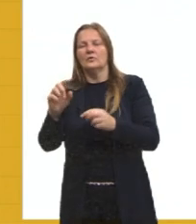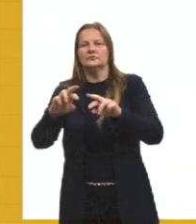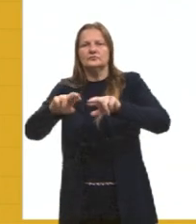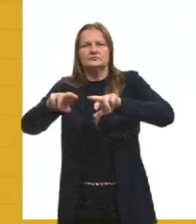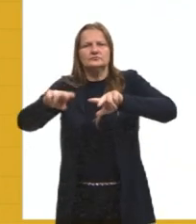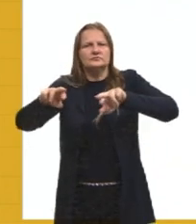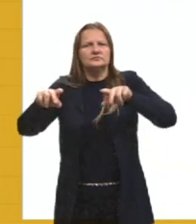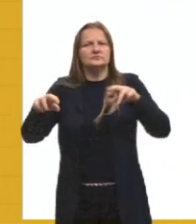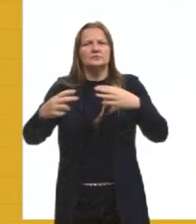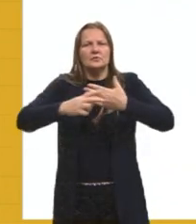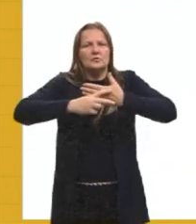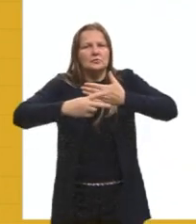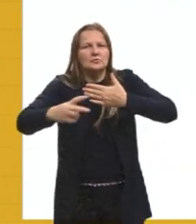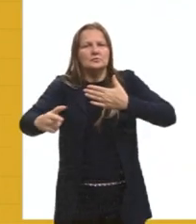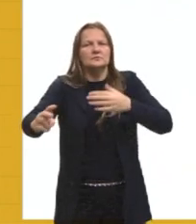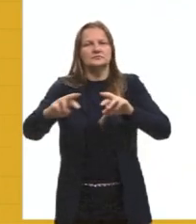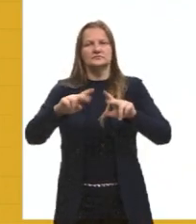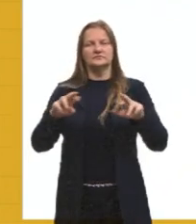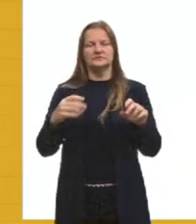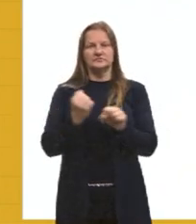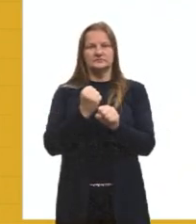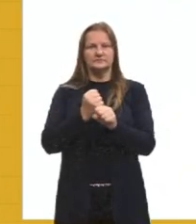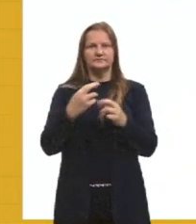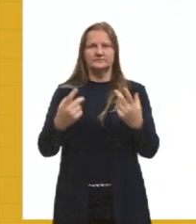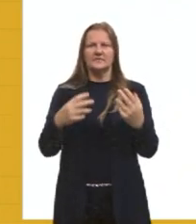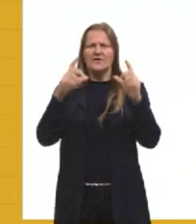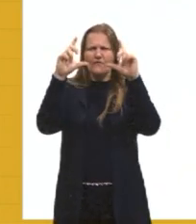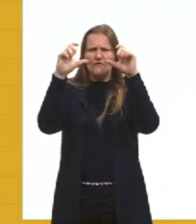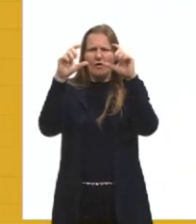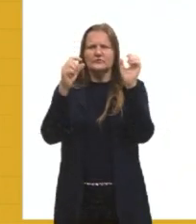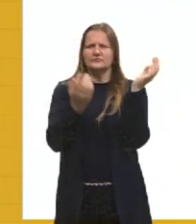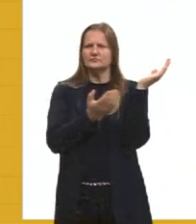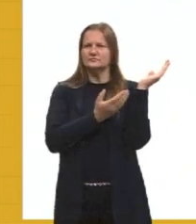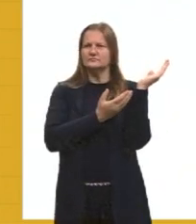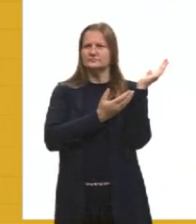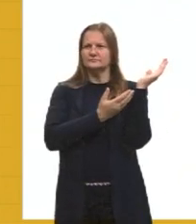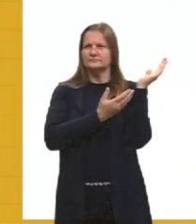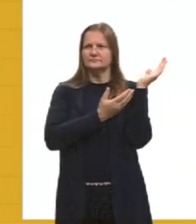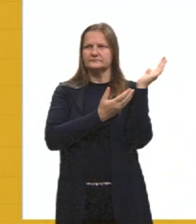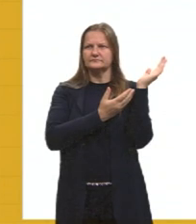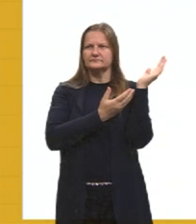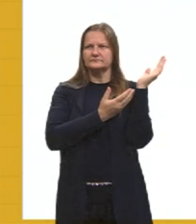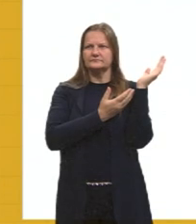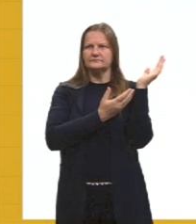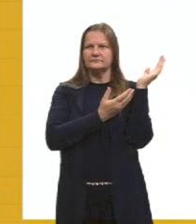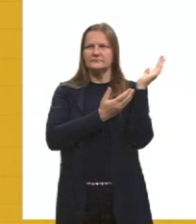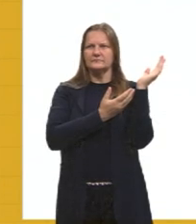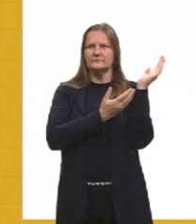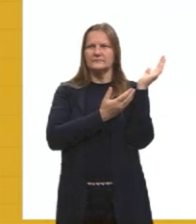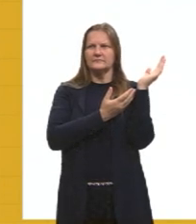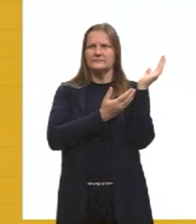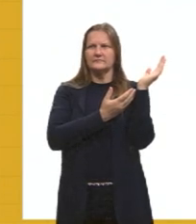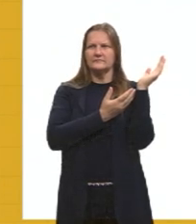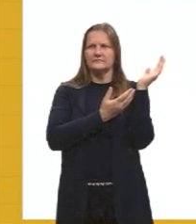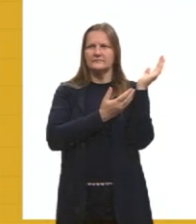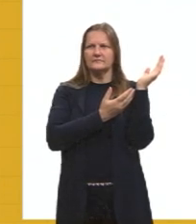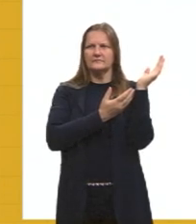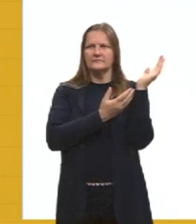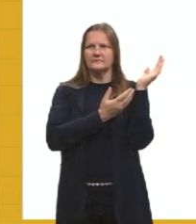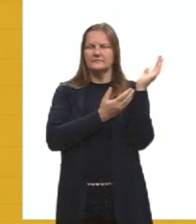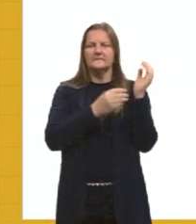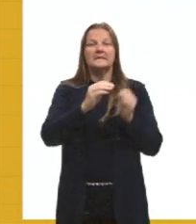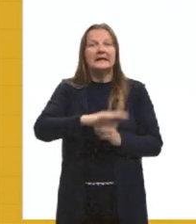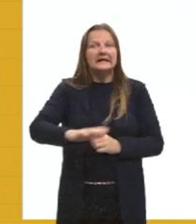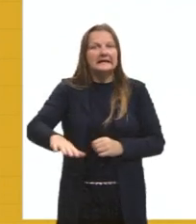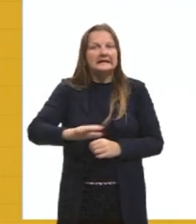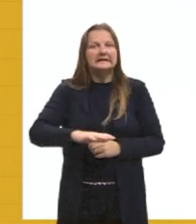produtos, tá? E aí eu trago algumas imagens, né, para vocês, essa é aqui de cima, que vai aparecer essas crianças,